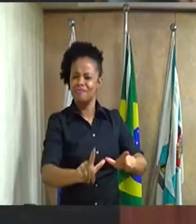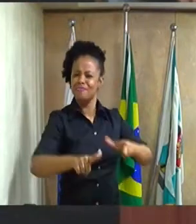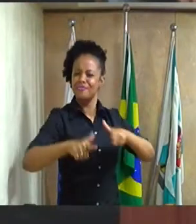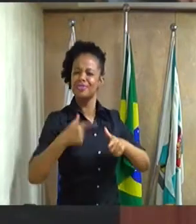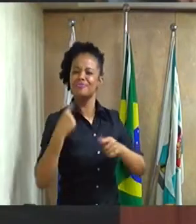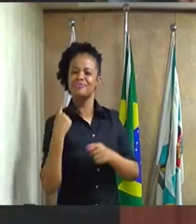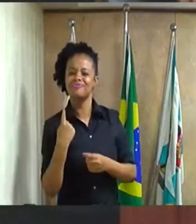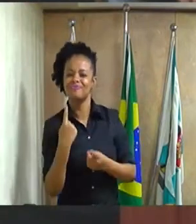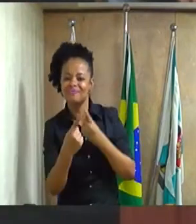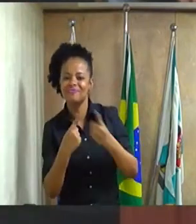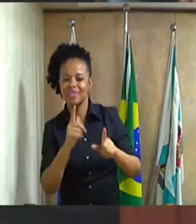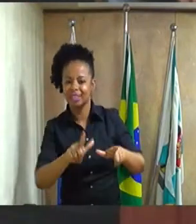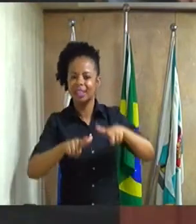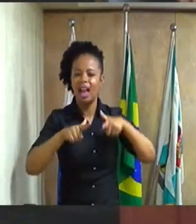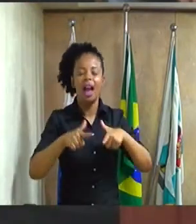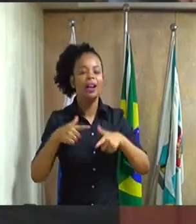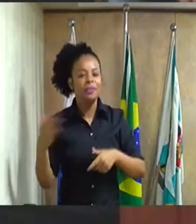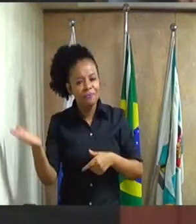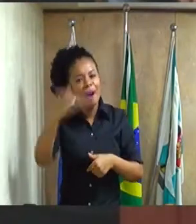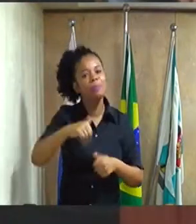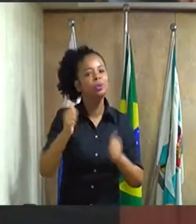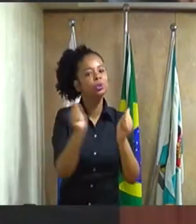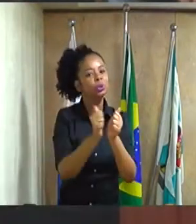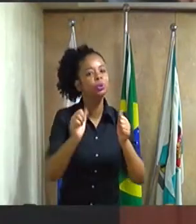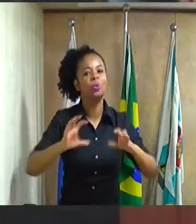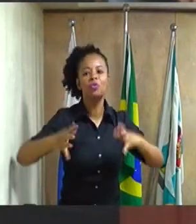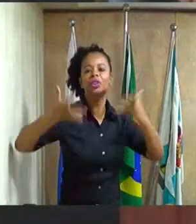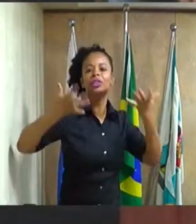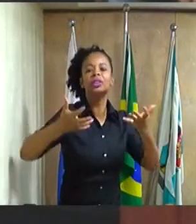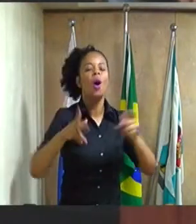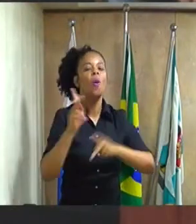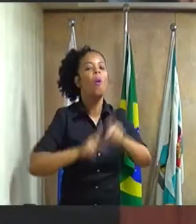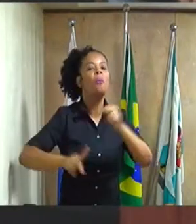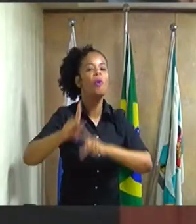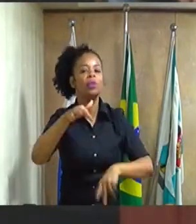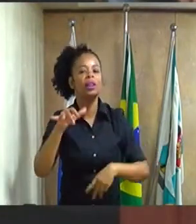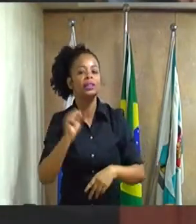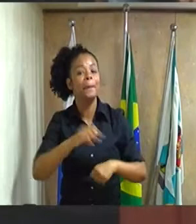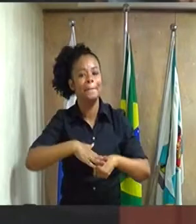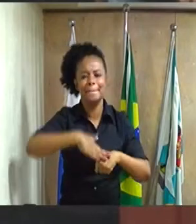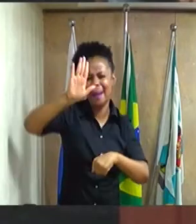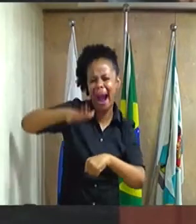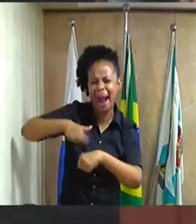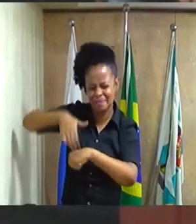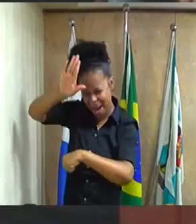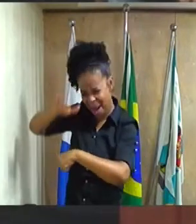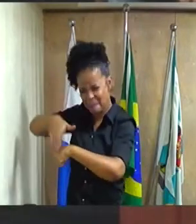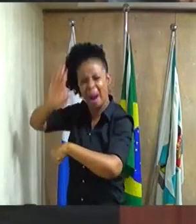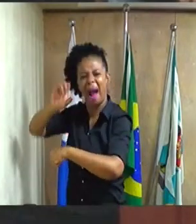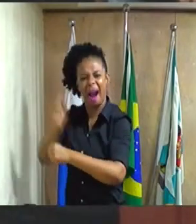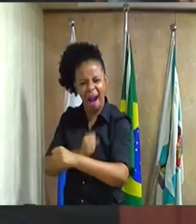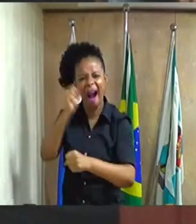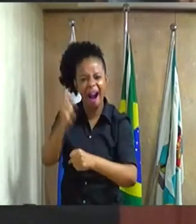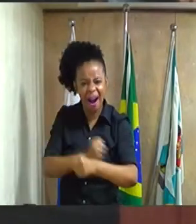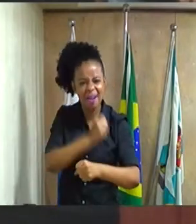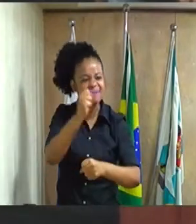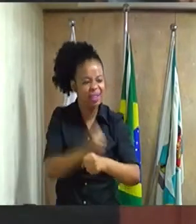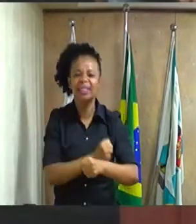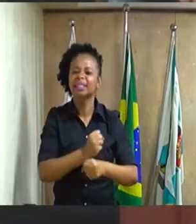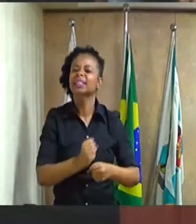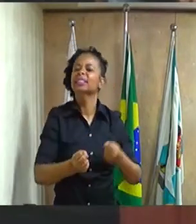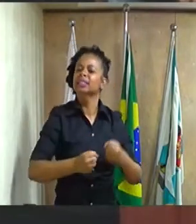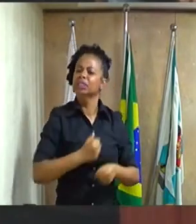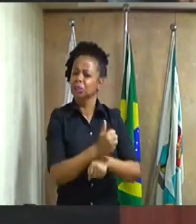e vamos aí, daqui uns dias, comemorar com o povo do caxiense mais uma obra e mais um gesto de